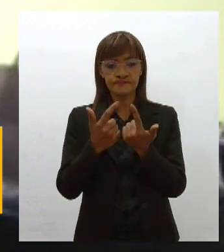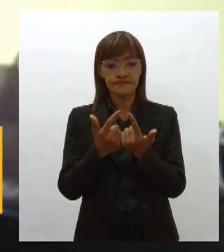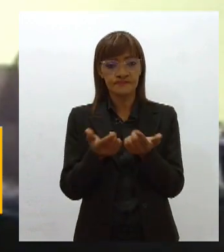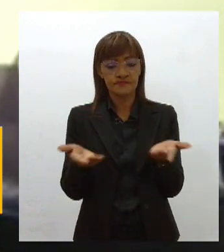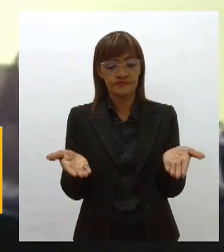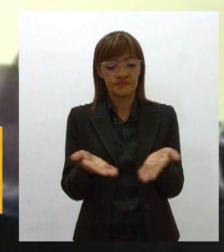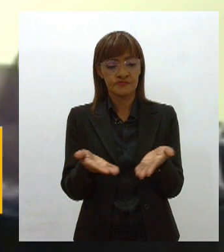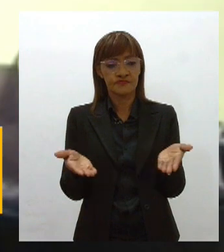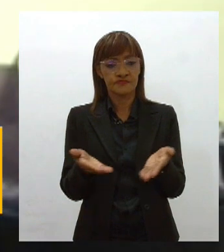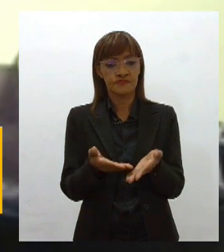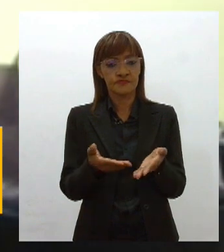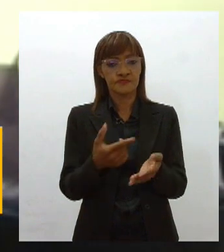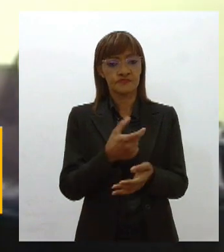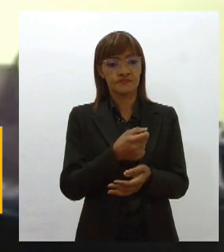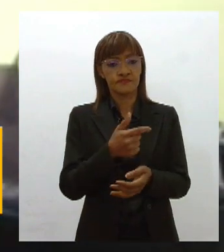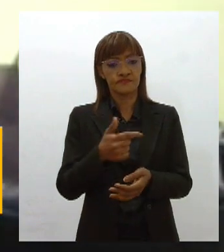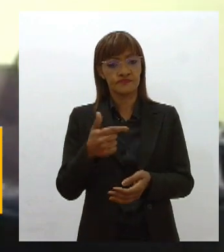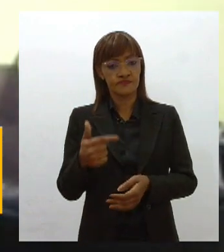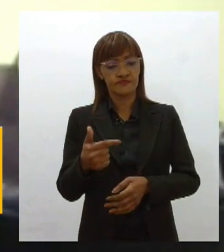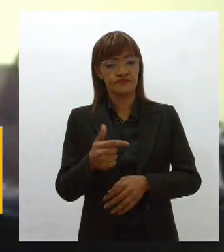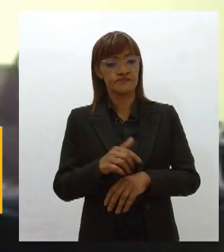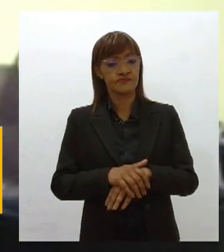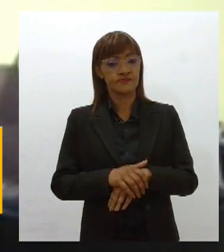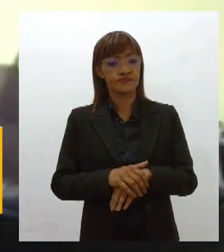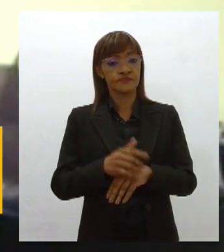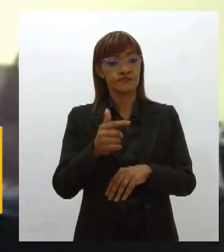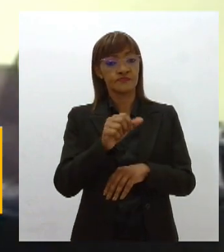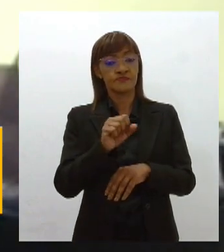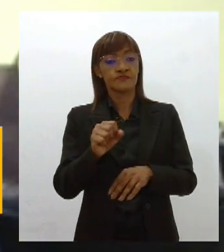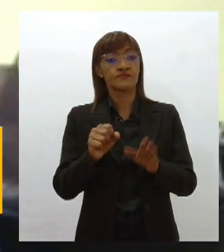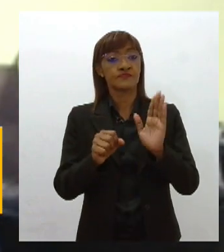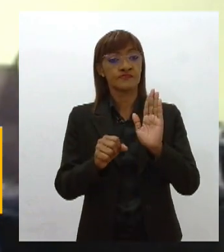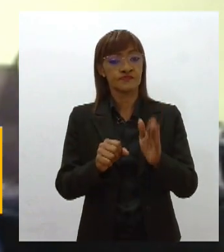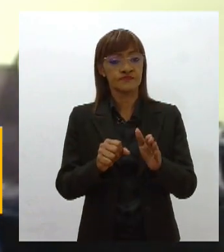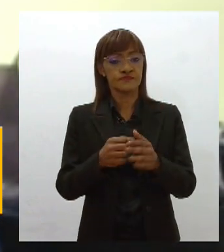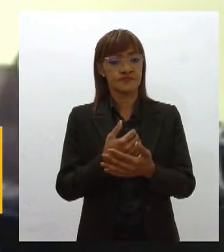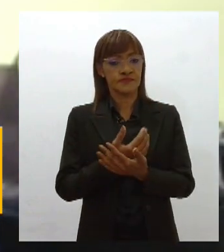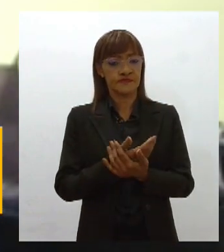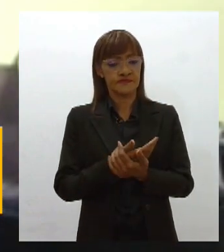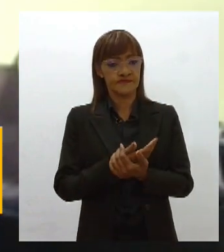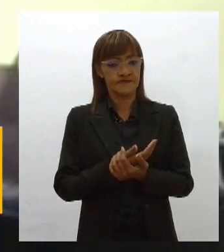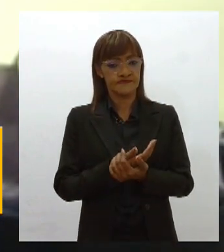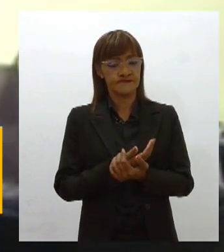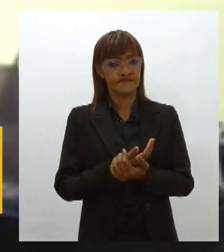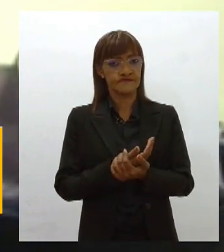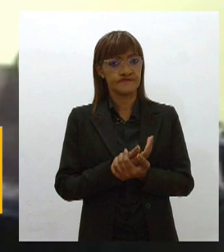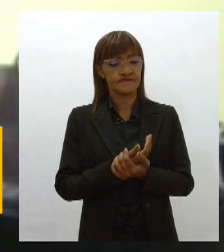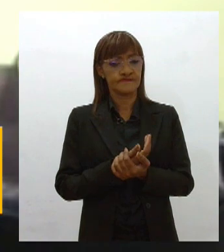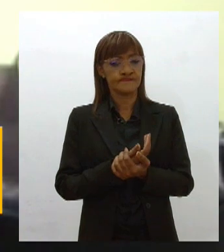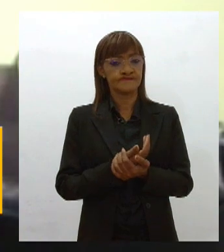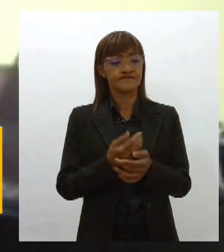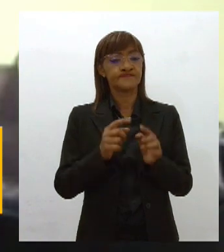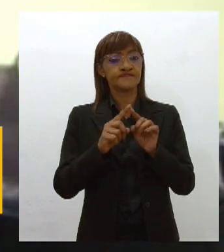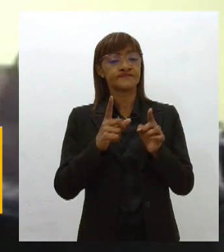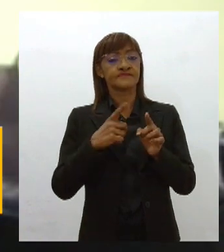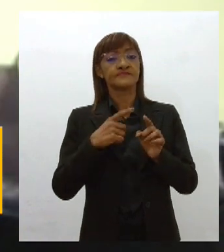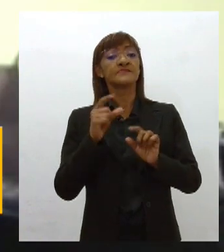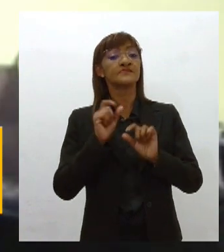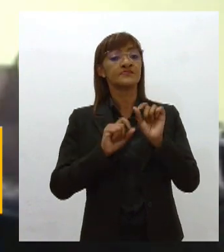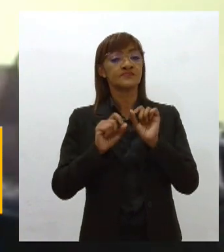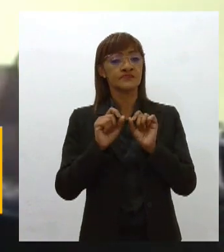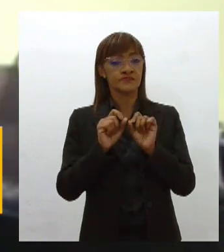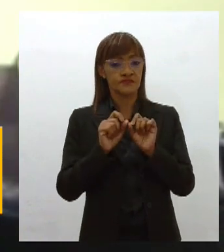2022, no segundo semestre já. O que isso implica? Implica em que, além de